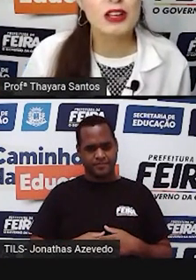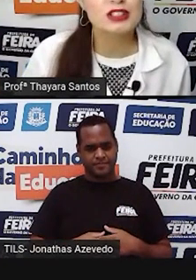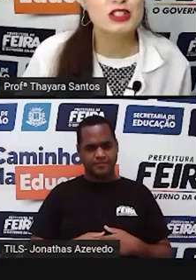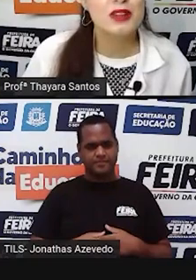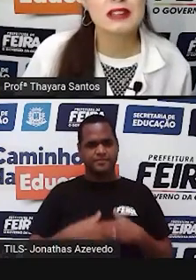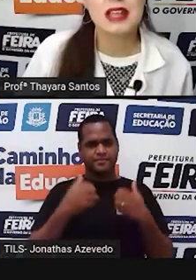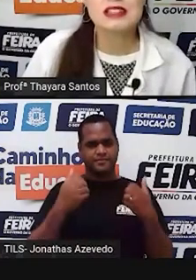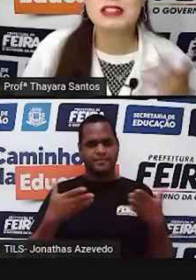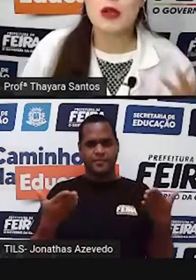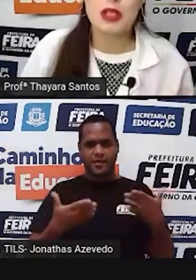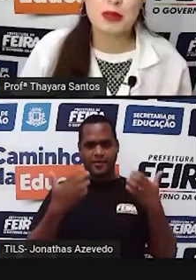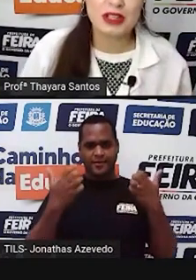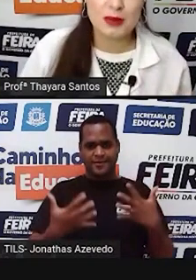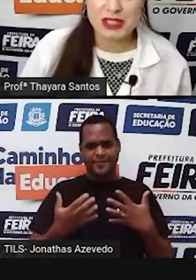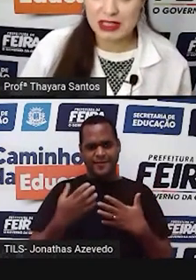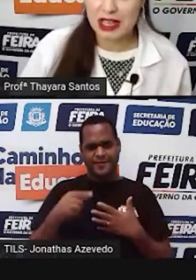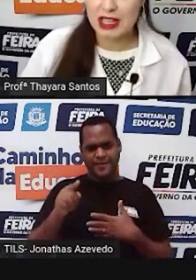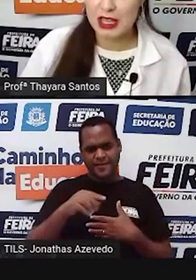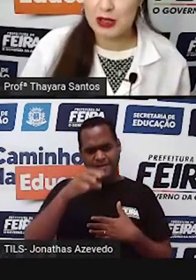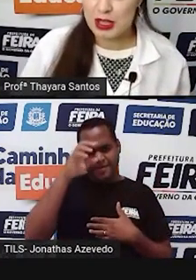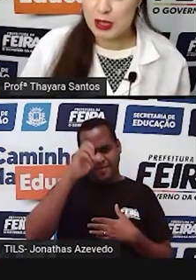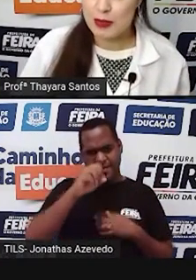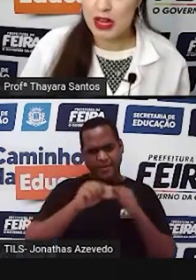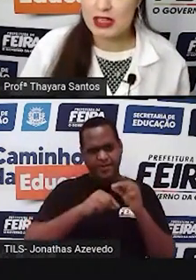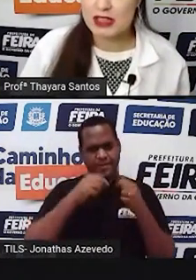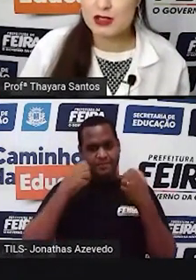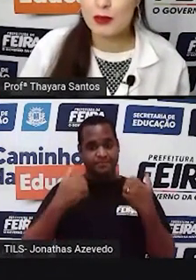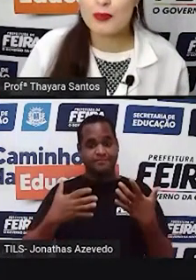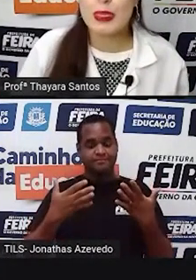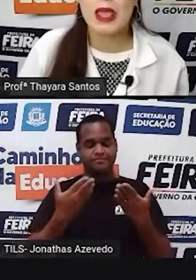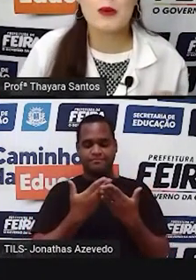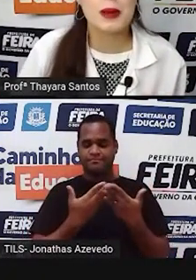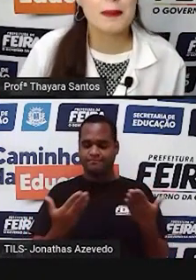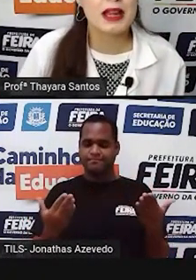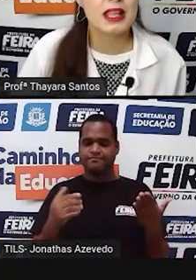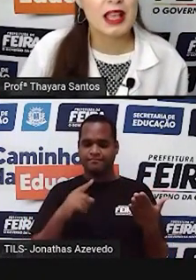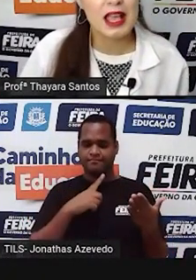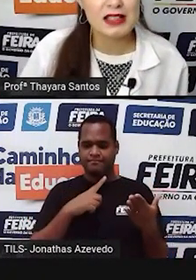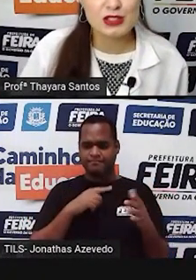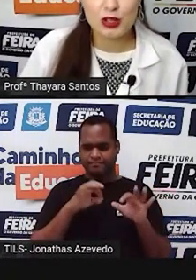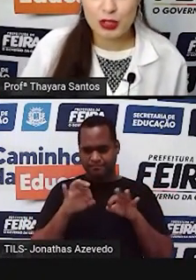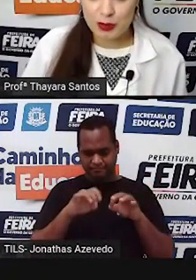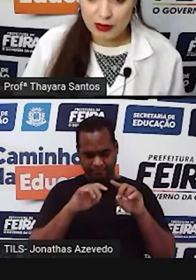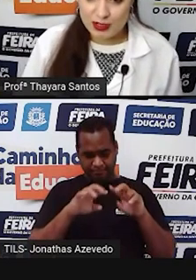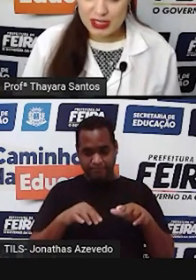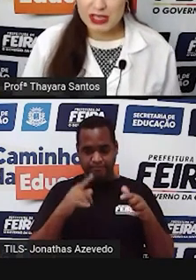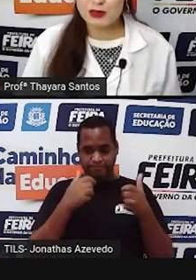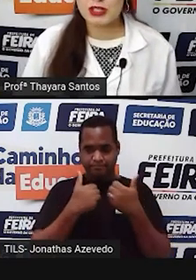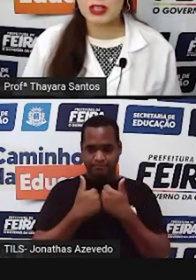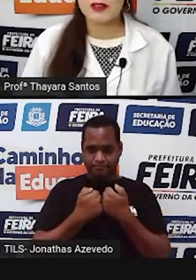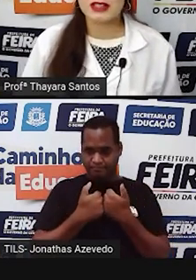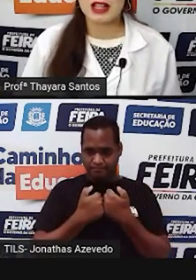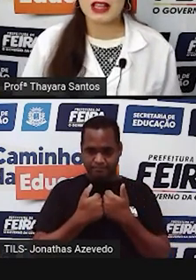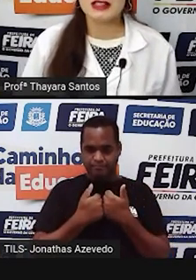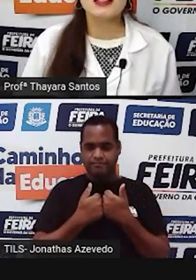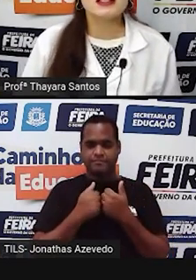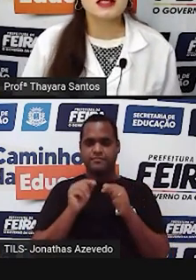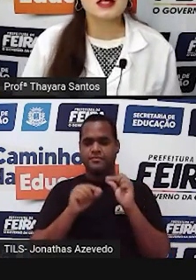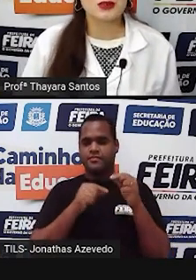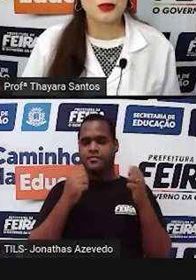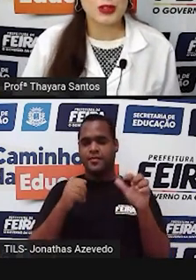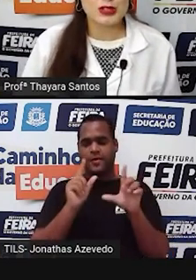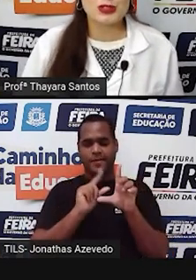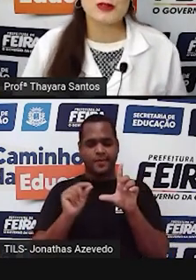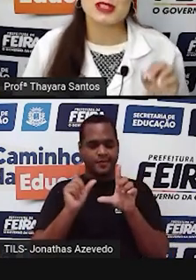Agora, gente vai testar o que aprendemos até aqui. E para isso, eu preparei esse joguinho para vocês. O link vai estar lá na